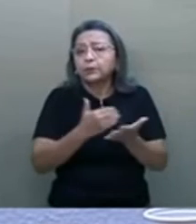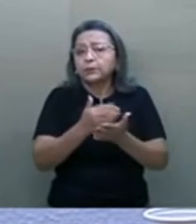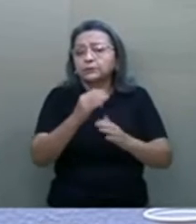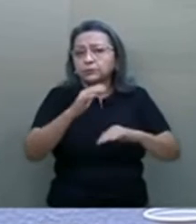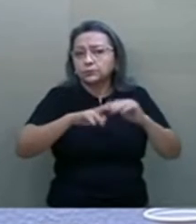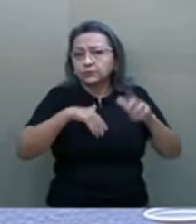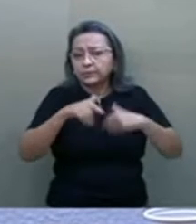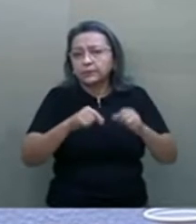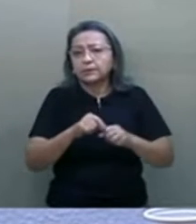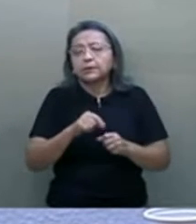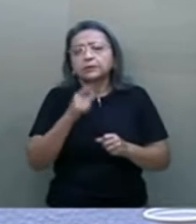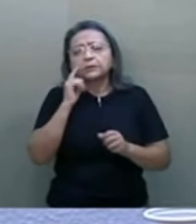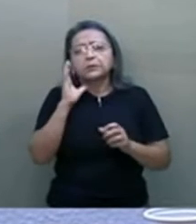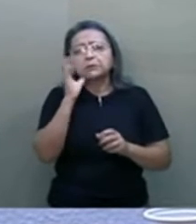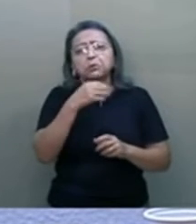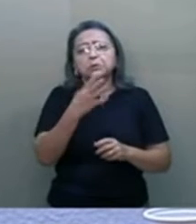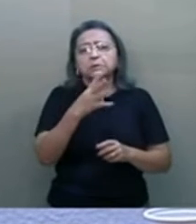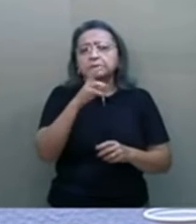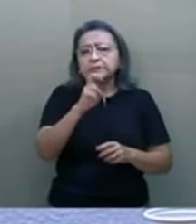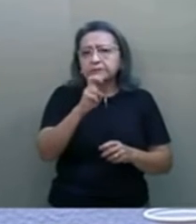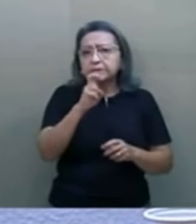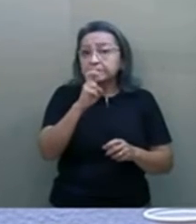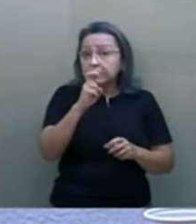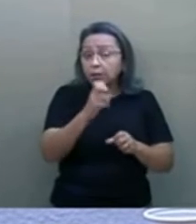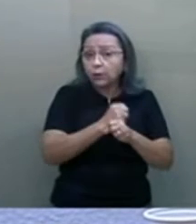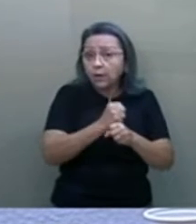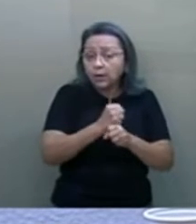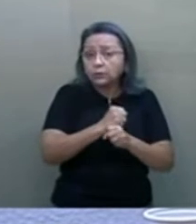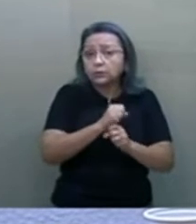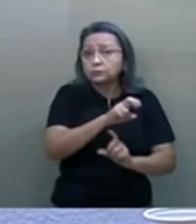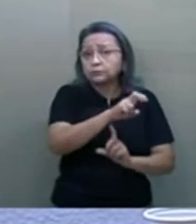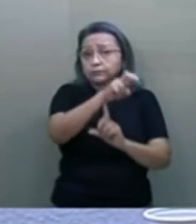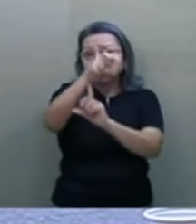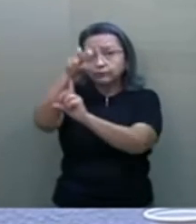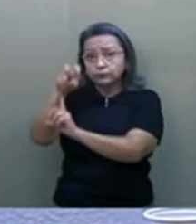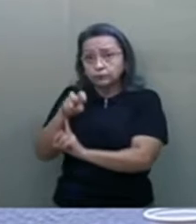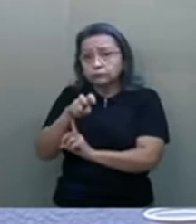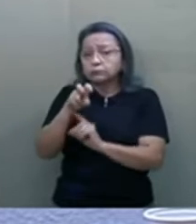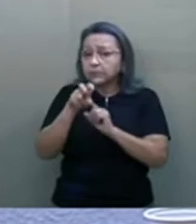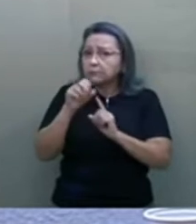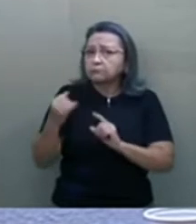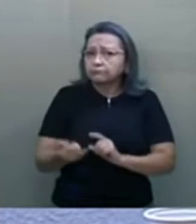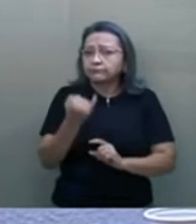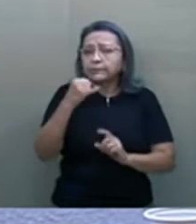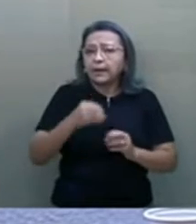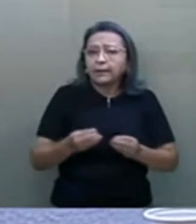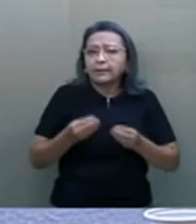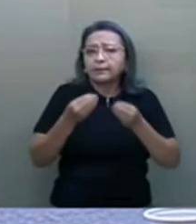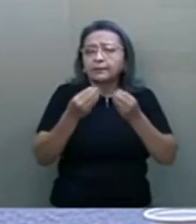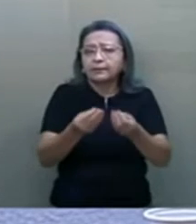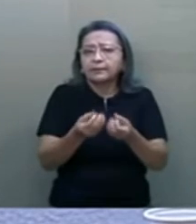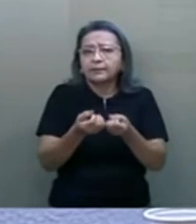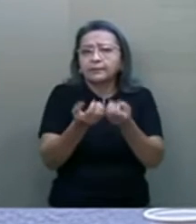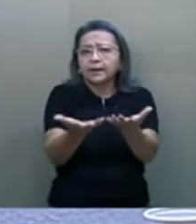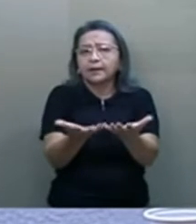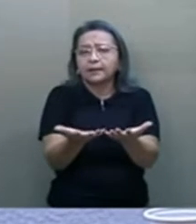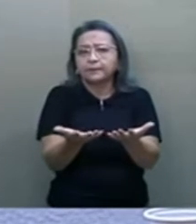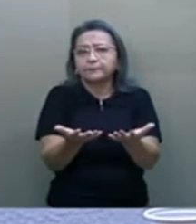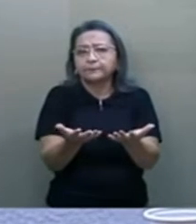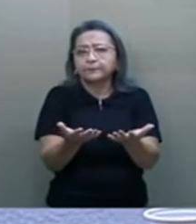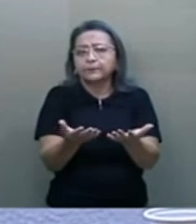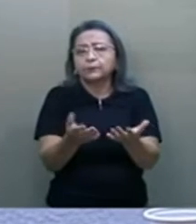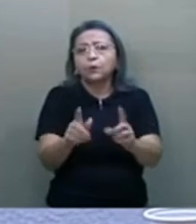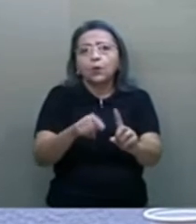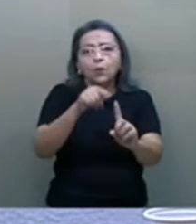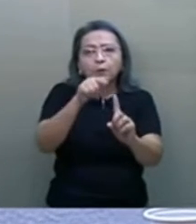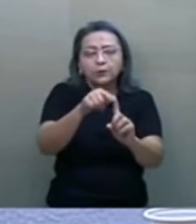Isso tudo durou cerca de cinco anos e o satélite hoje, felizmente, tem sido muito profícuo na entrega do seu